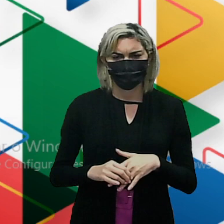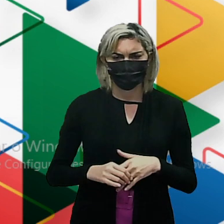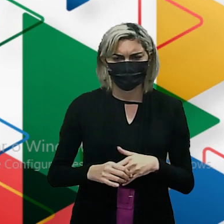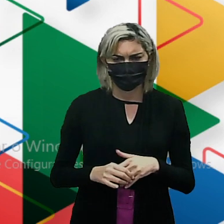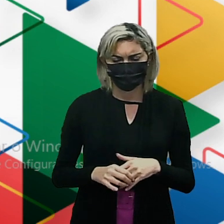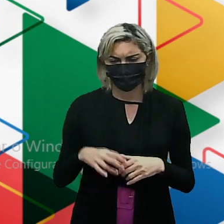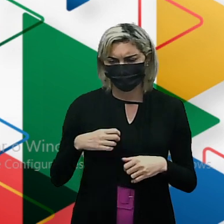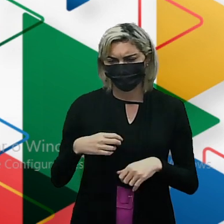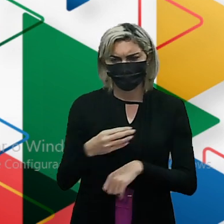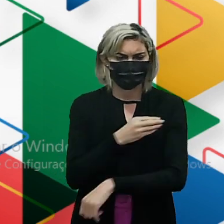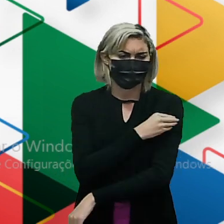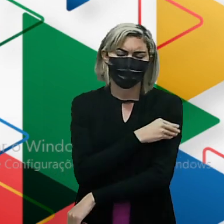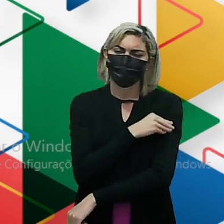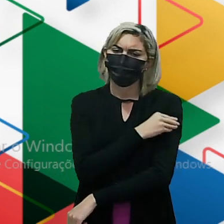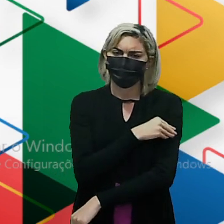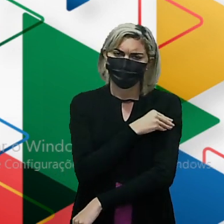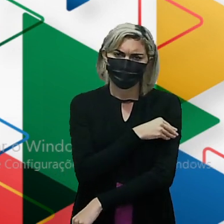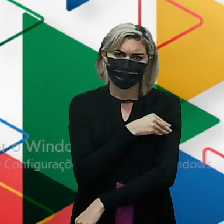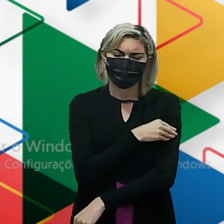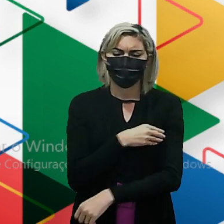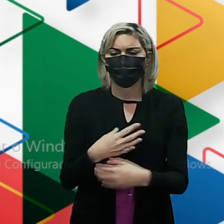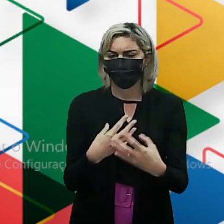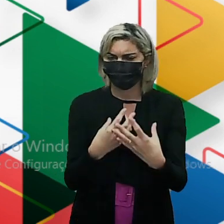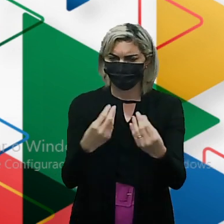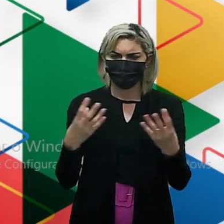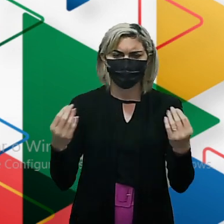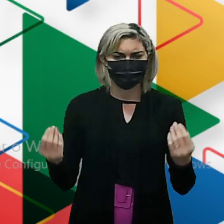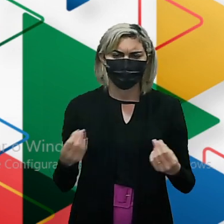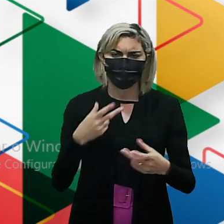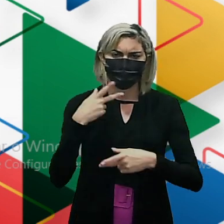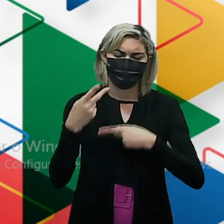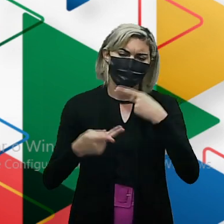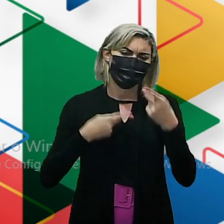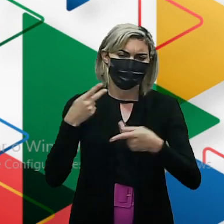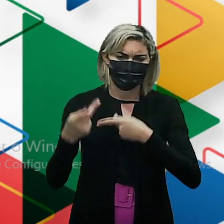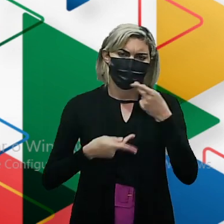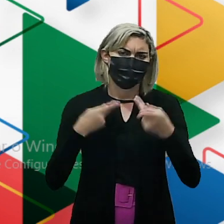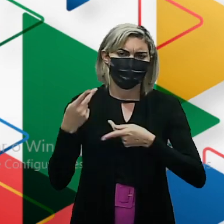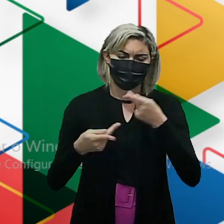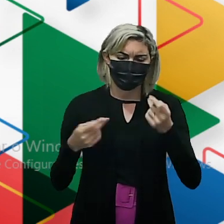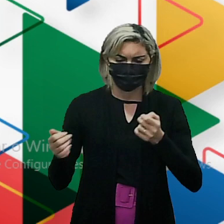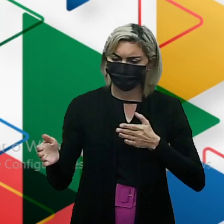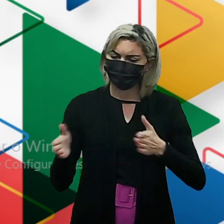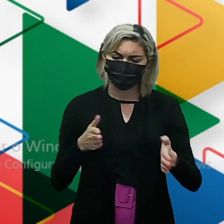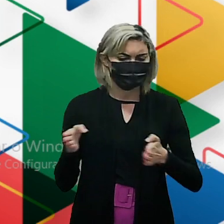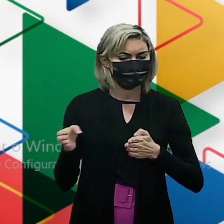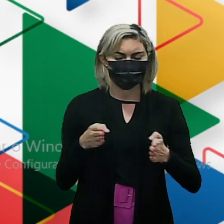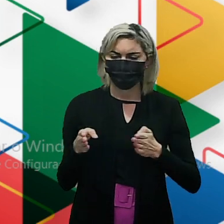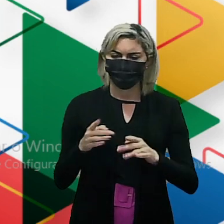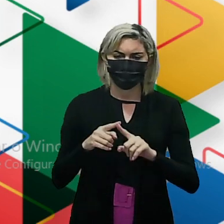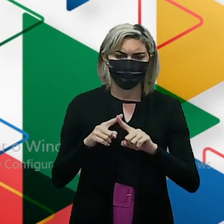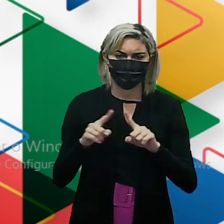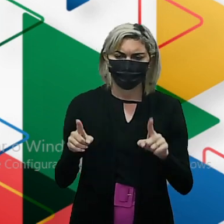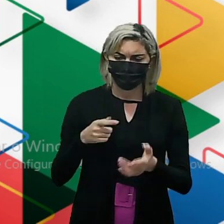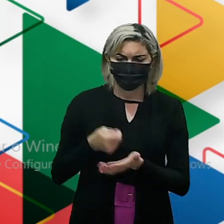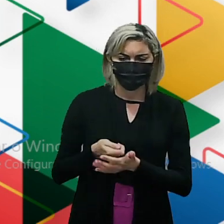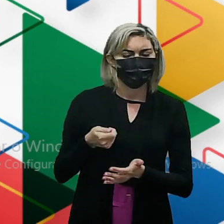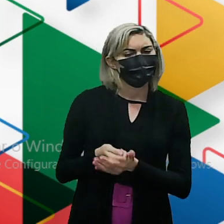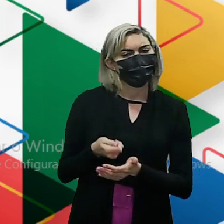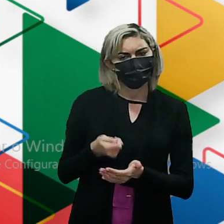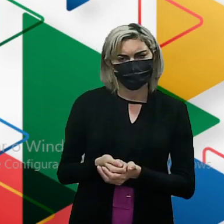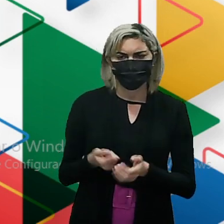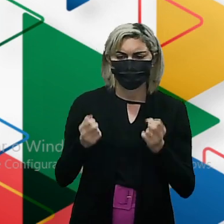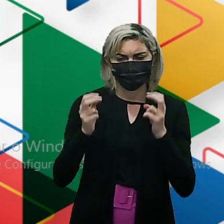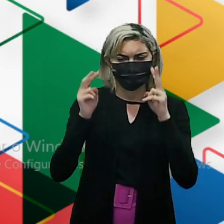Então O álcool Foi muito falado Tá bom? Nesse período Mas não foi tão cobrado Eu não